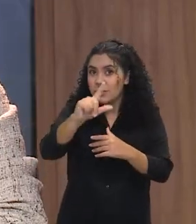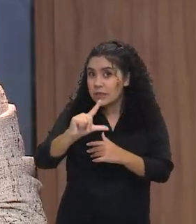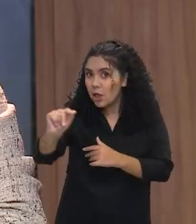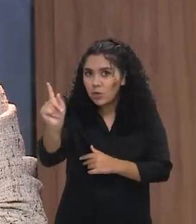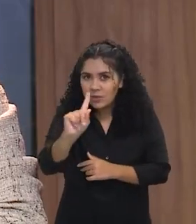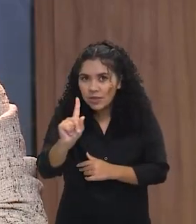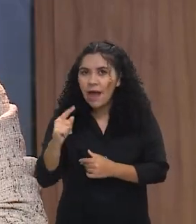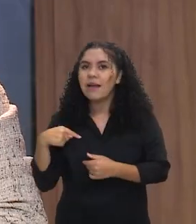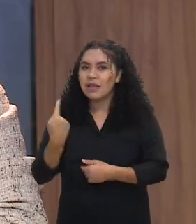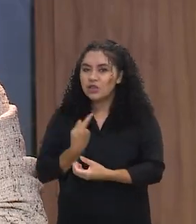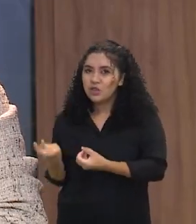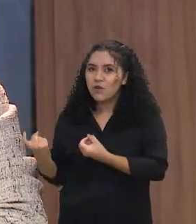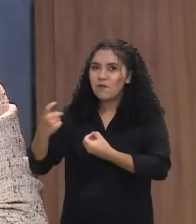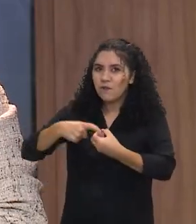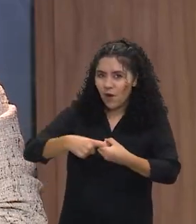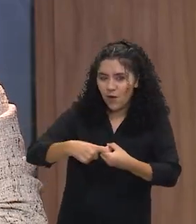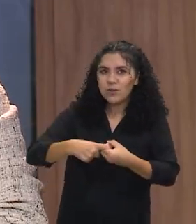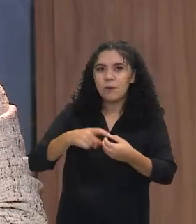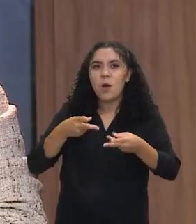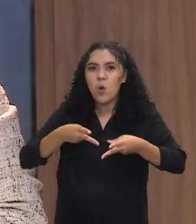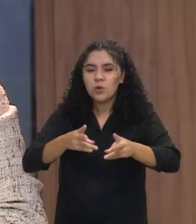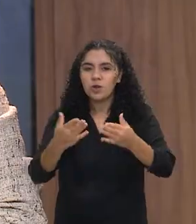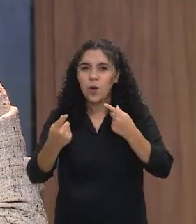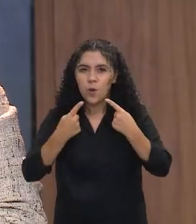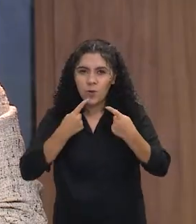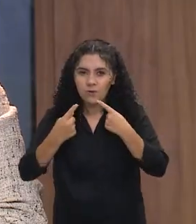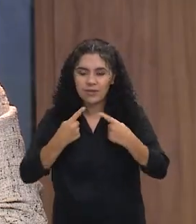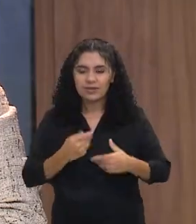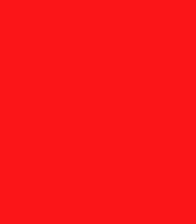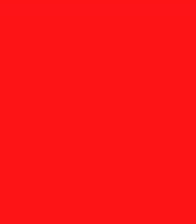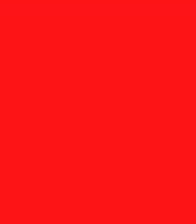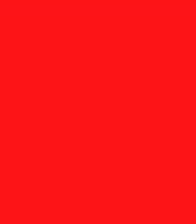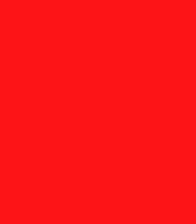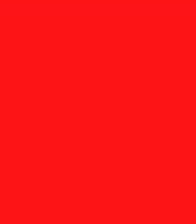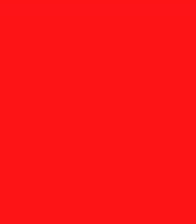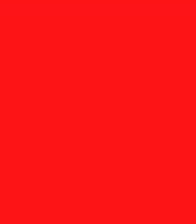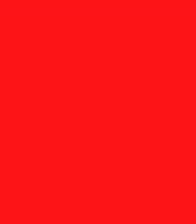porque daqui a pouco a gente volta para continuar essa conversa com o secretário João Brante.